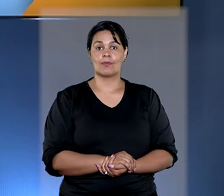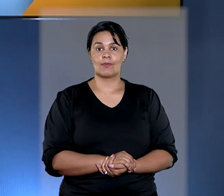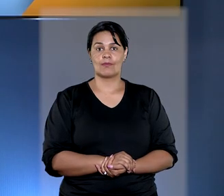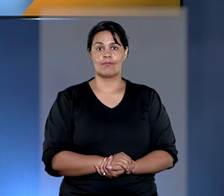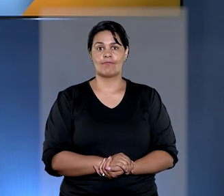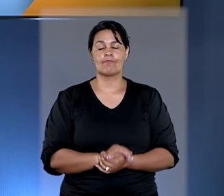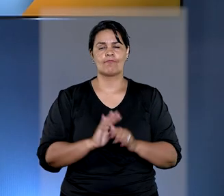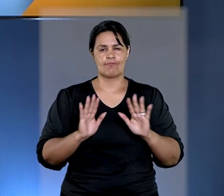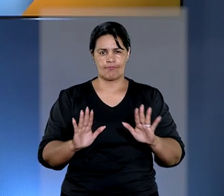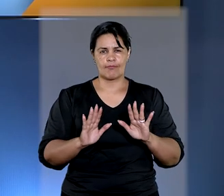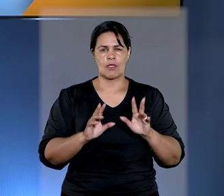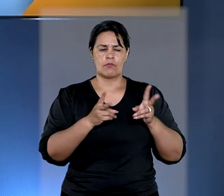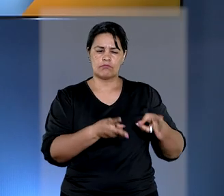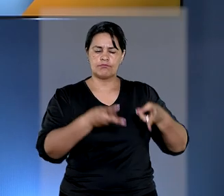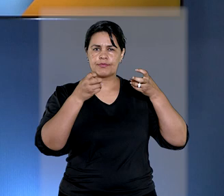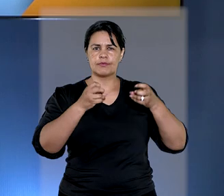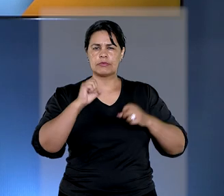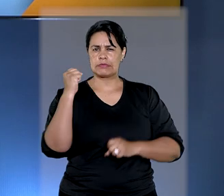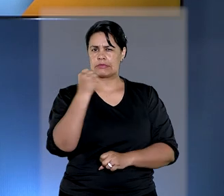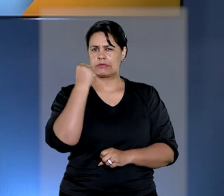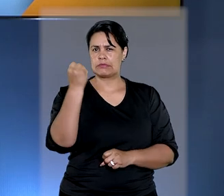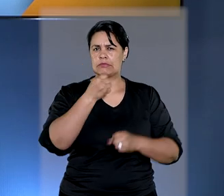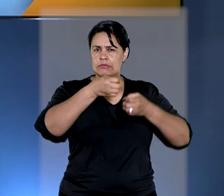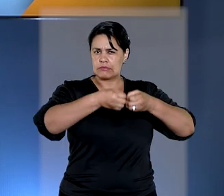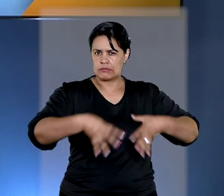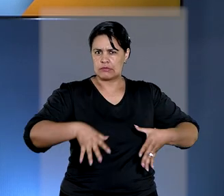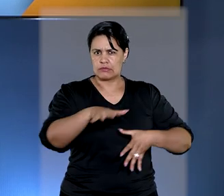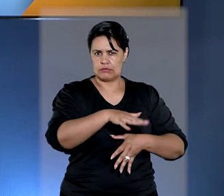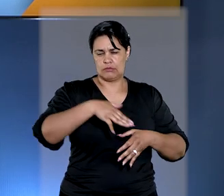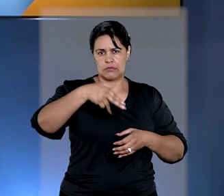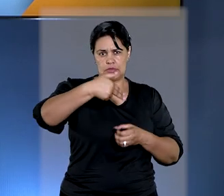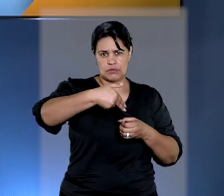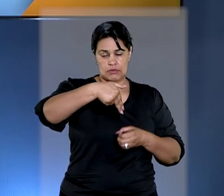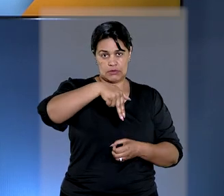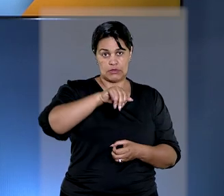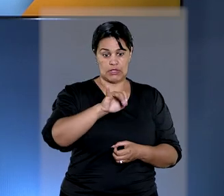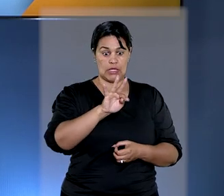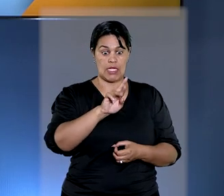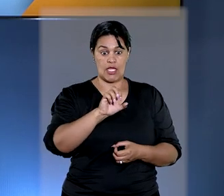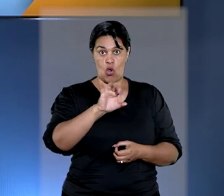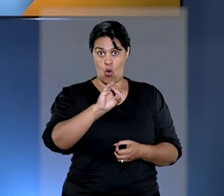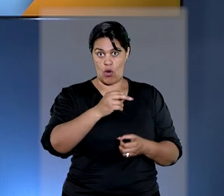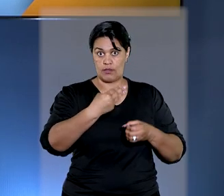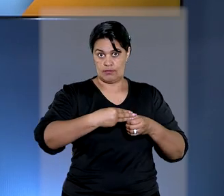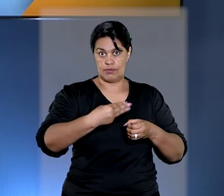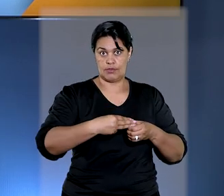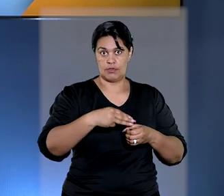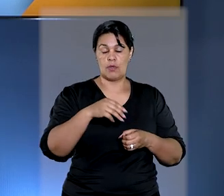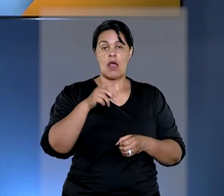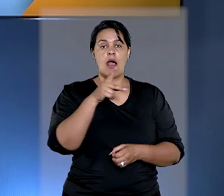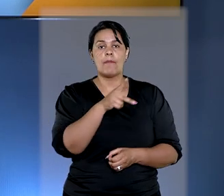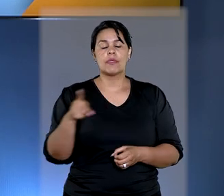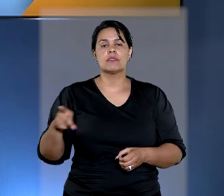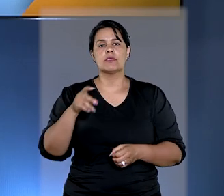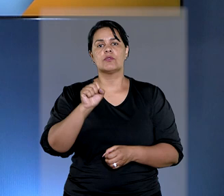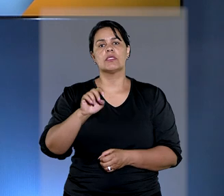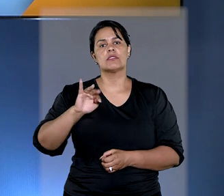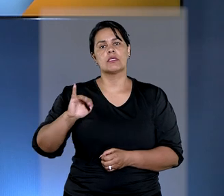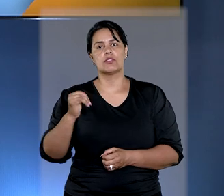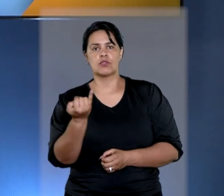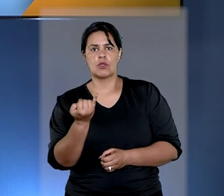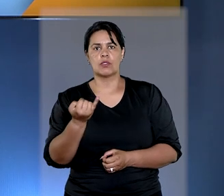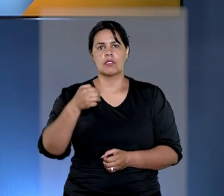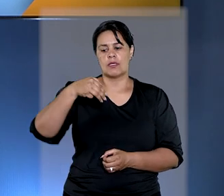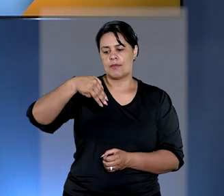Por verificar risco de grave dano à cidade de Niterói, no Rio de Janeiro, a presidente do Superior Tribunal de